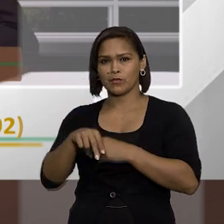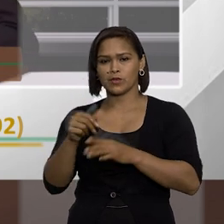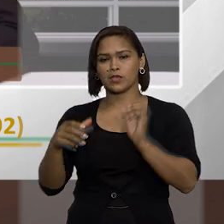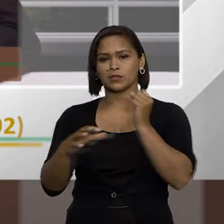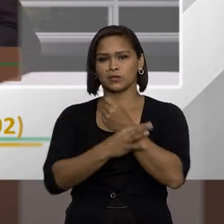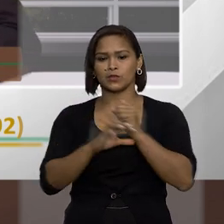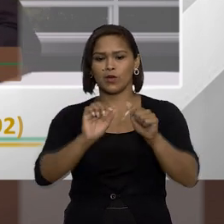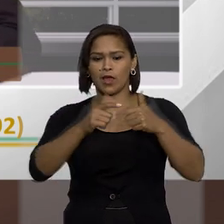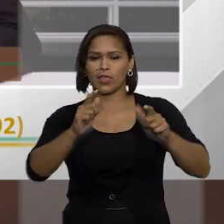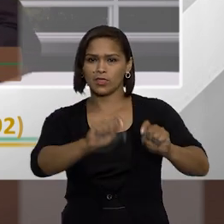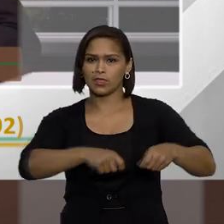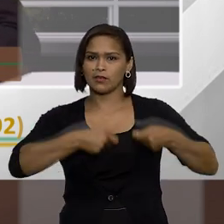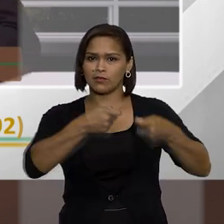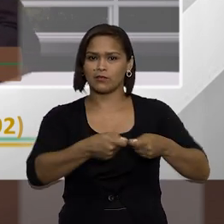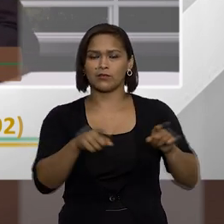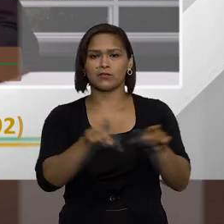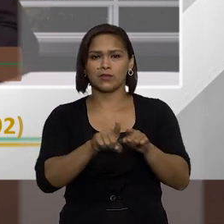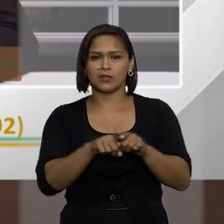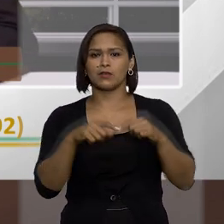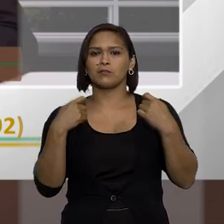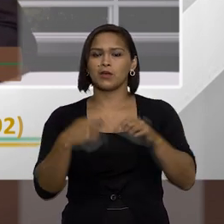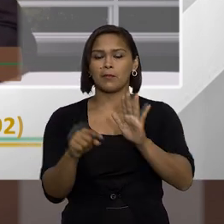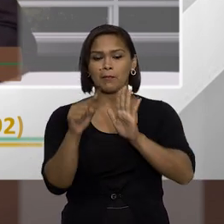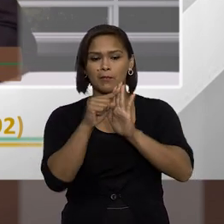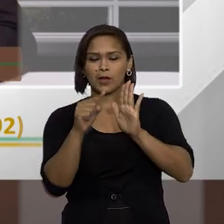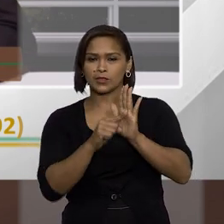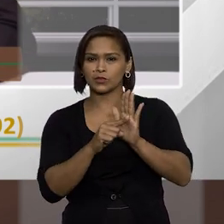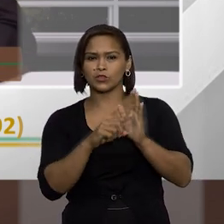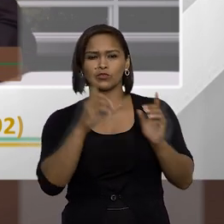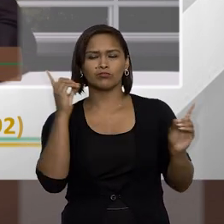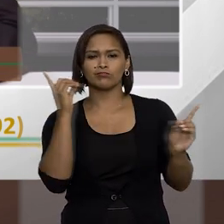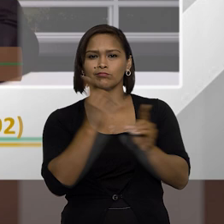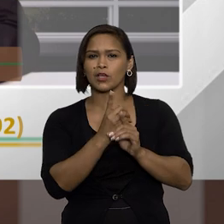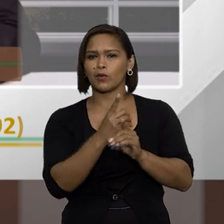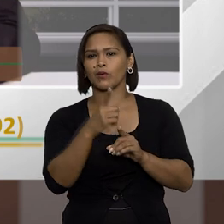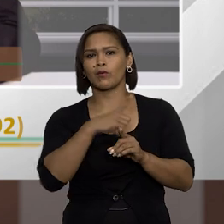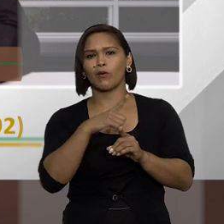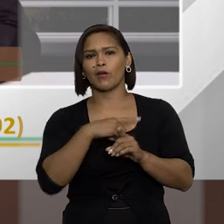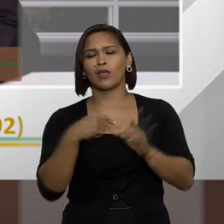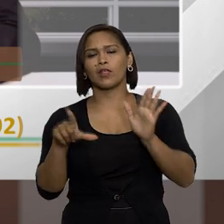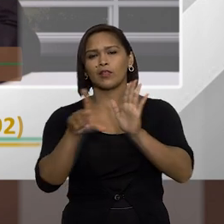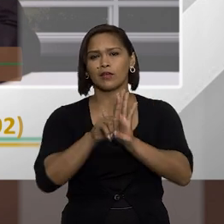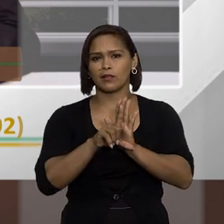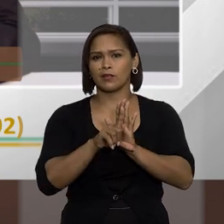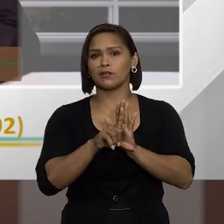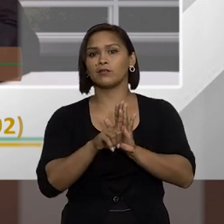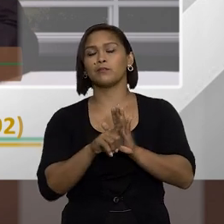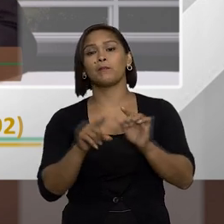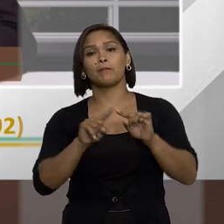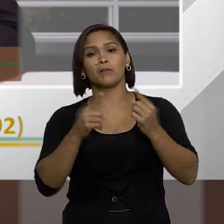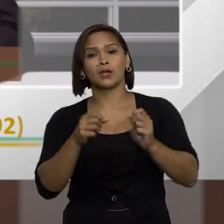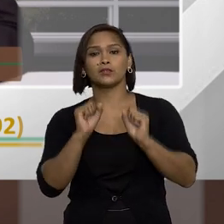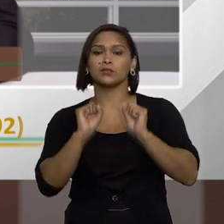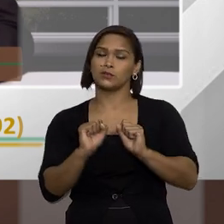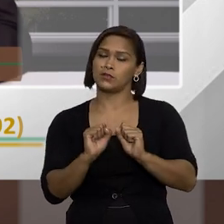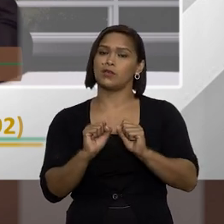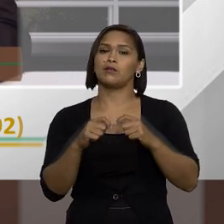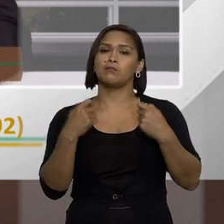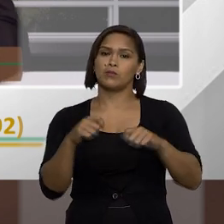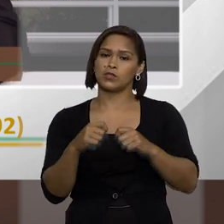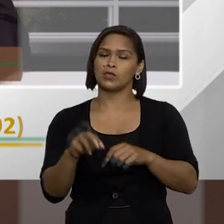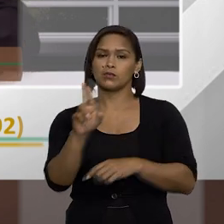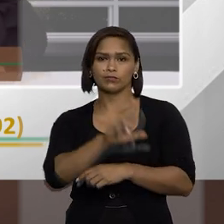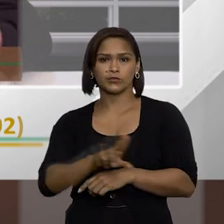assegurada a ampla defesa é também mais um ponto que a gente não encontra a previsão atualmente na lei de improbidade mas que